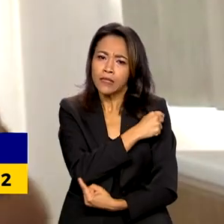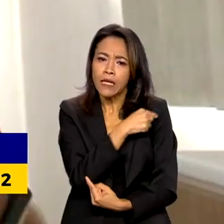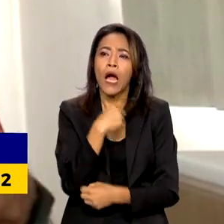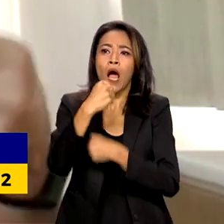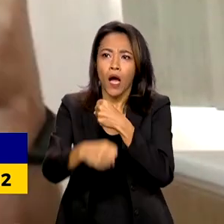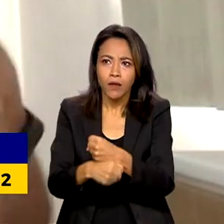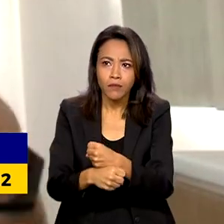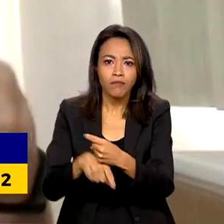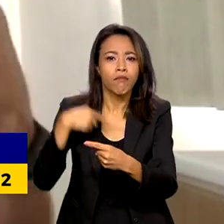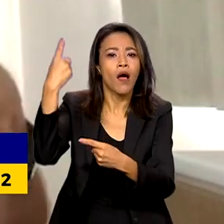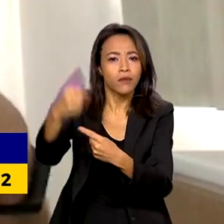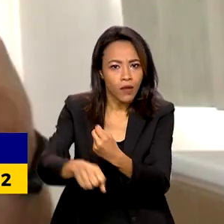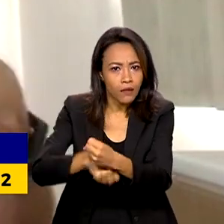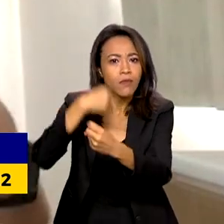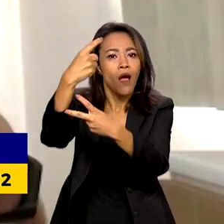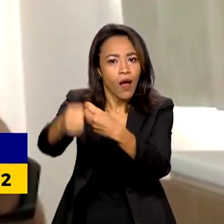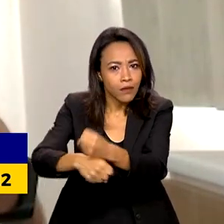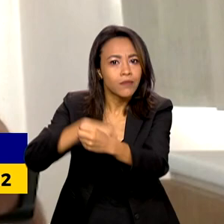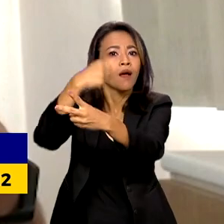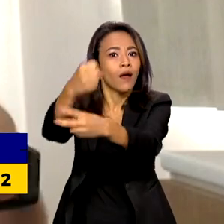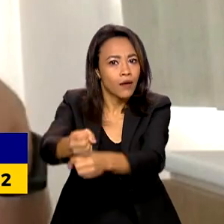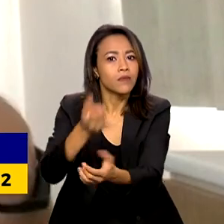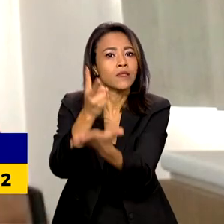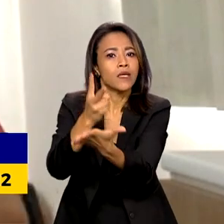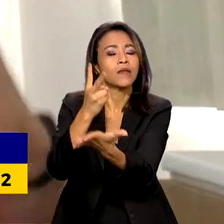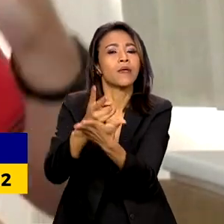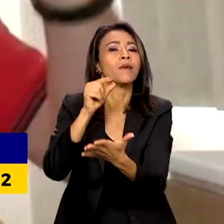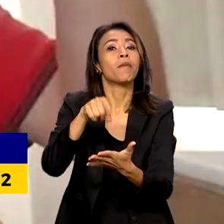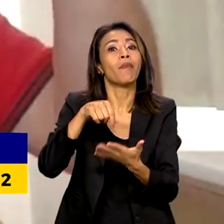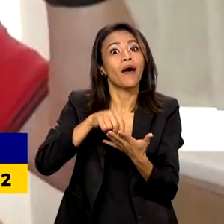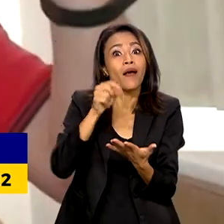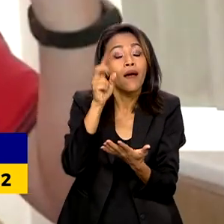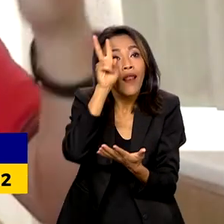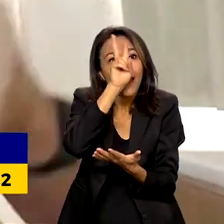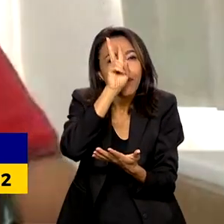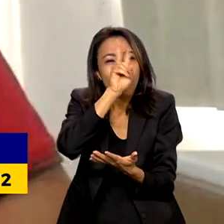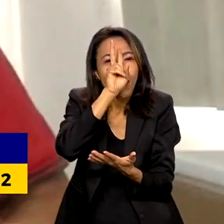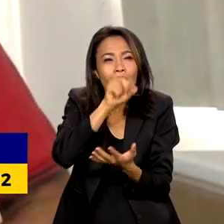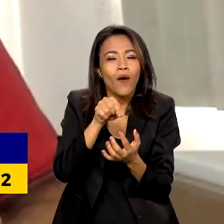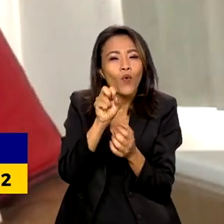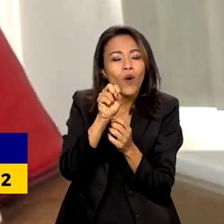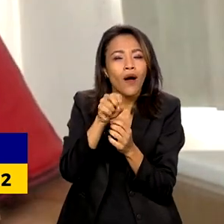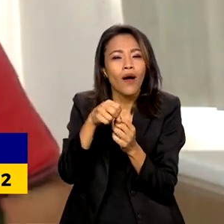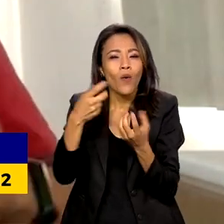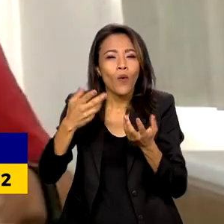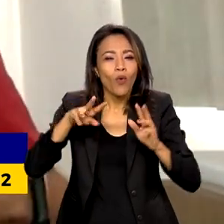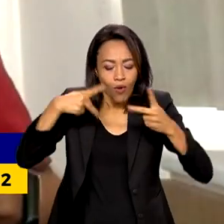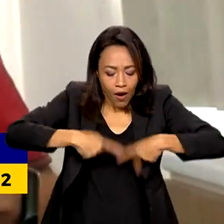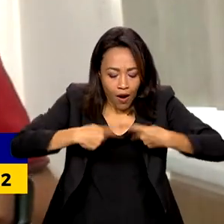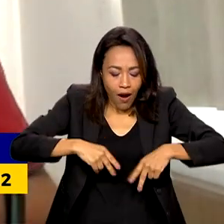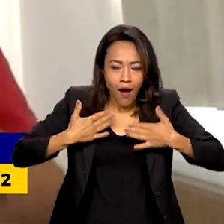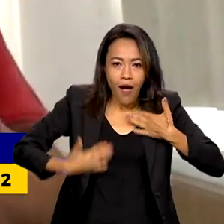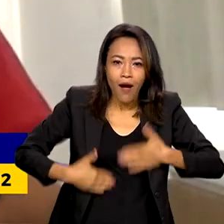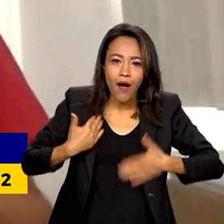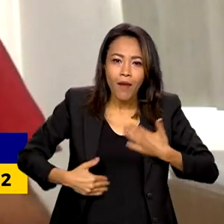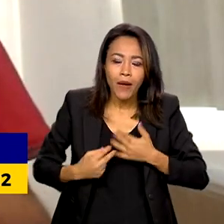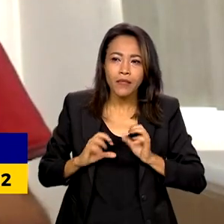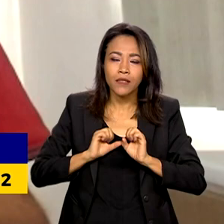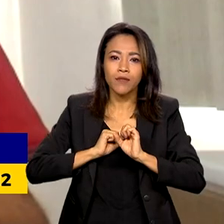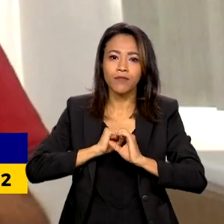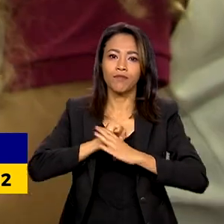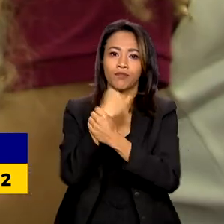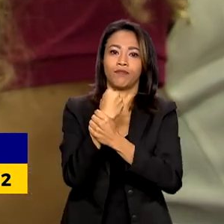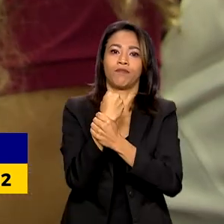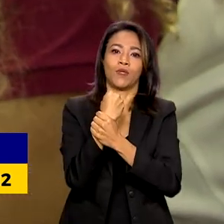recuperar essa memória imunológica e voltar a elevar o nosso nível de